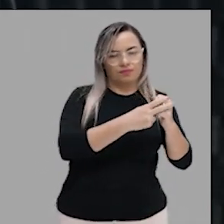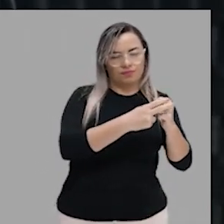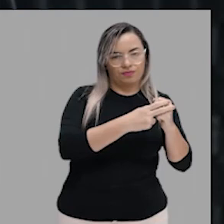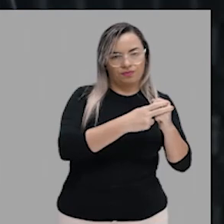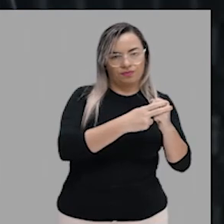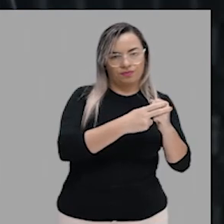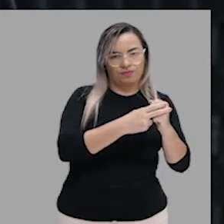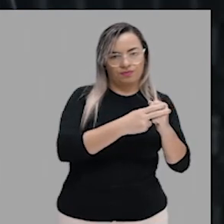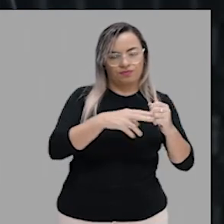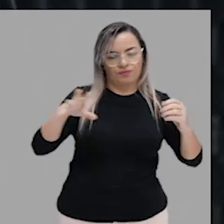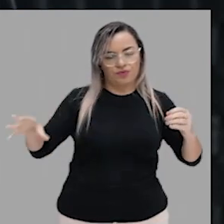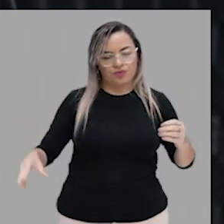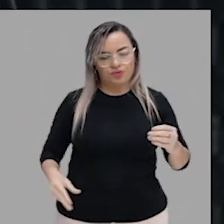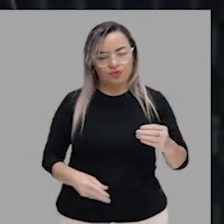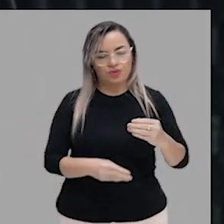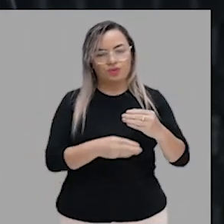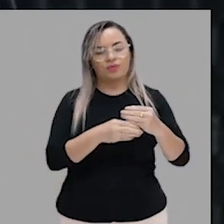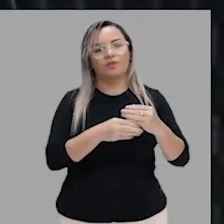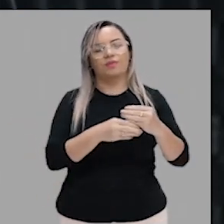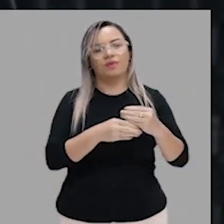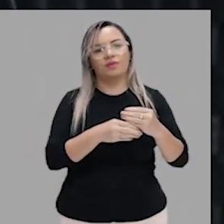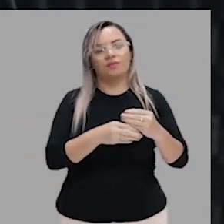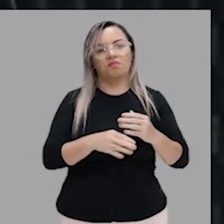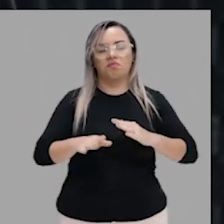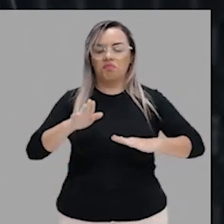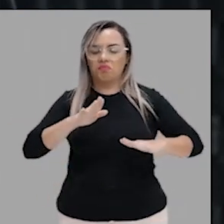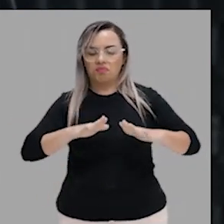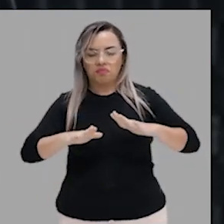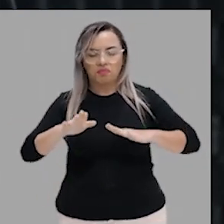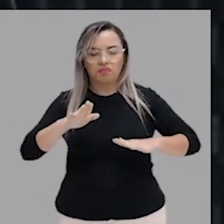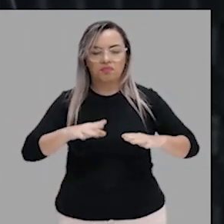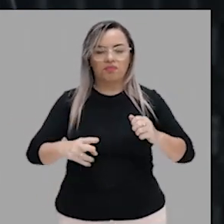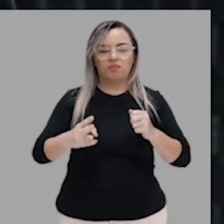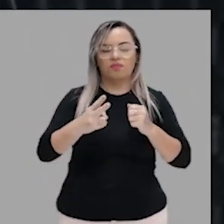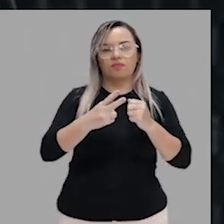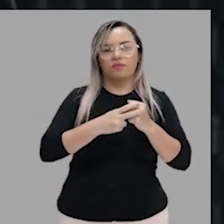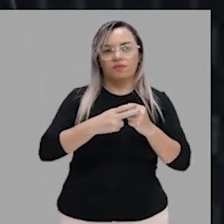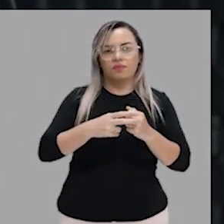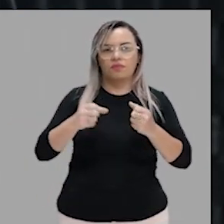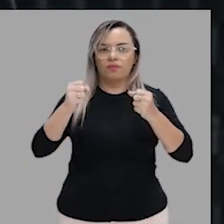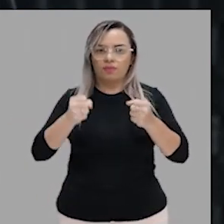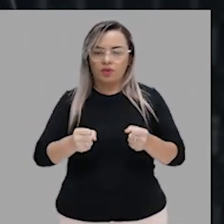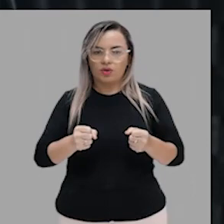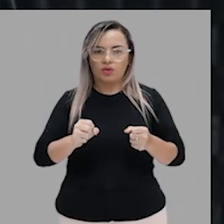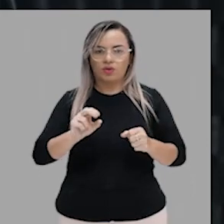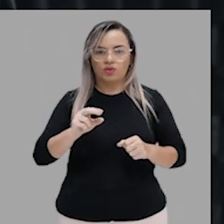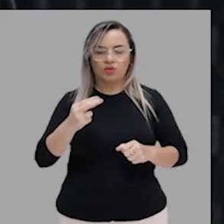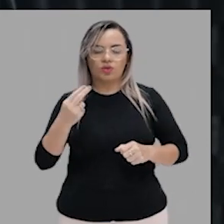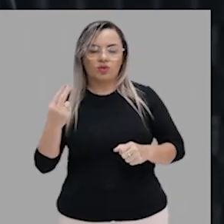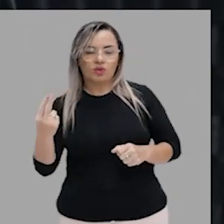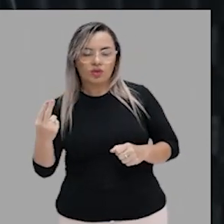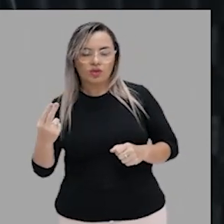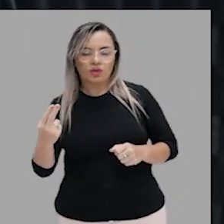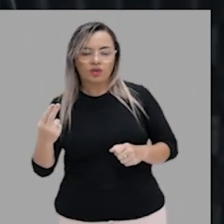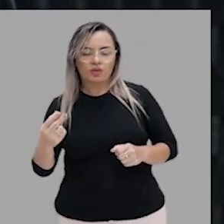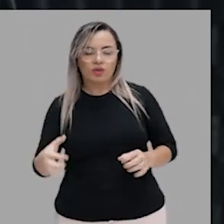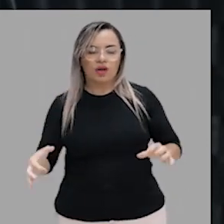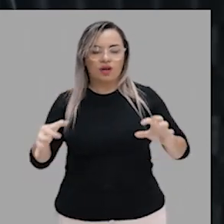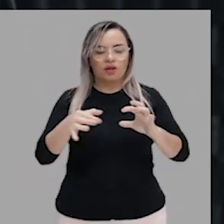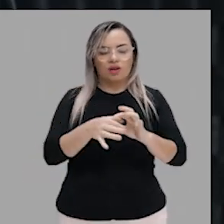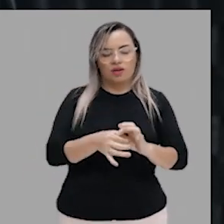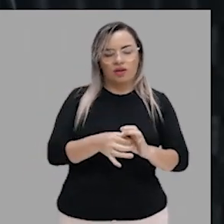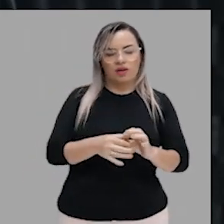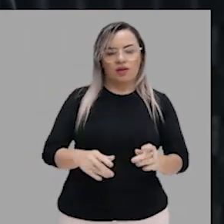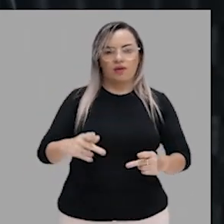os seus complementos, tá bom? Dependendo da significação do verbo, ele pode mudar a preposição que o liga a um